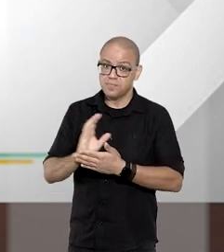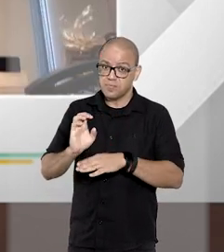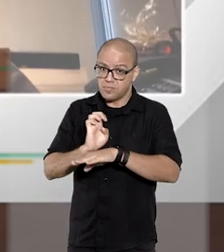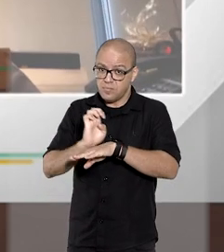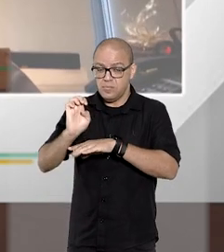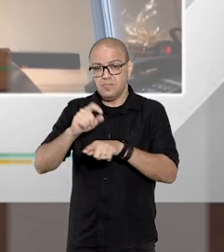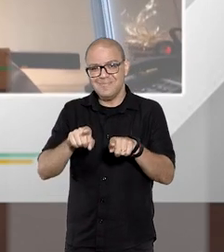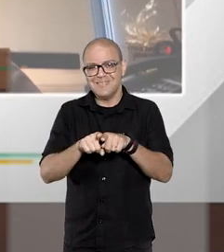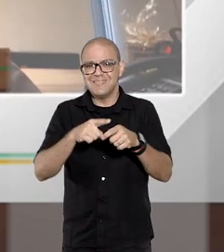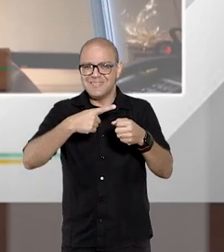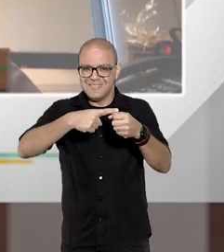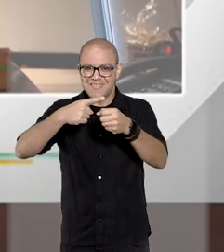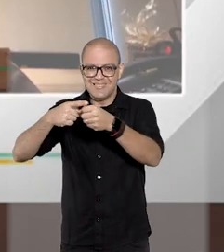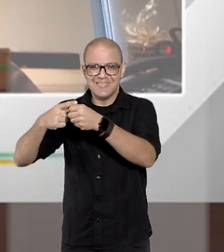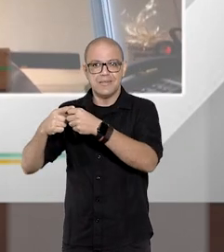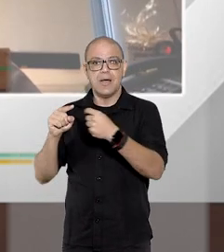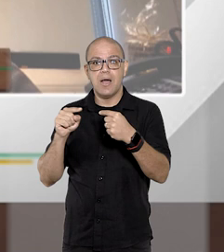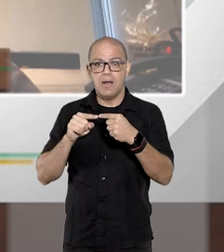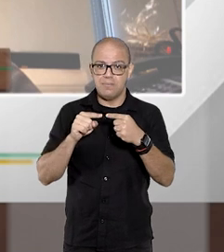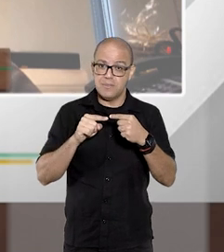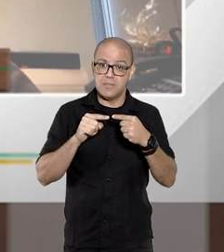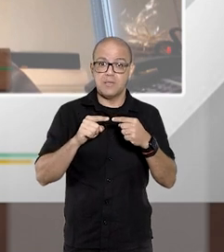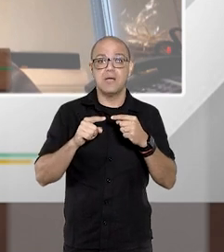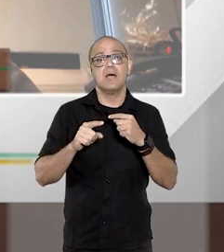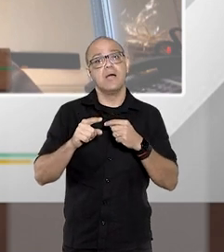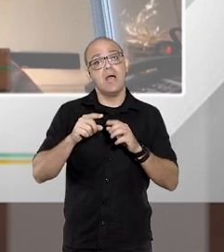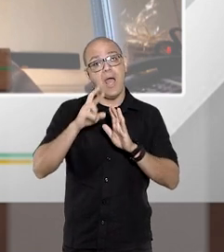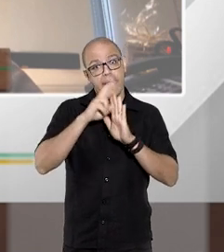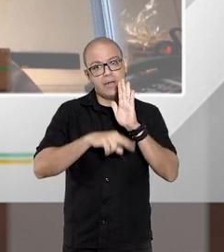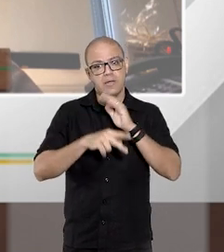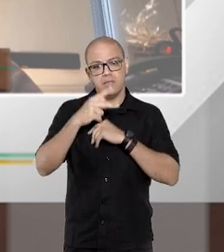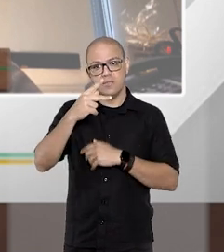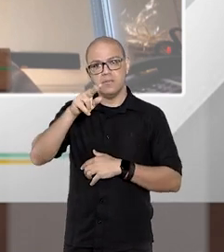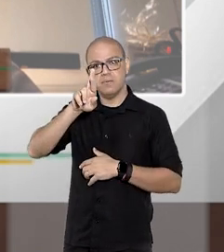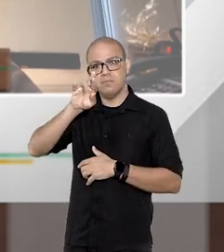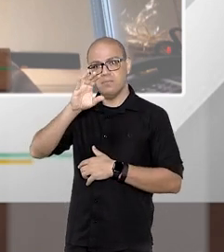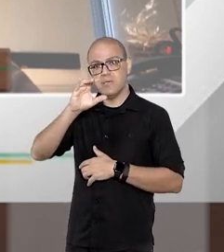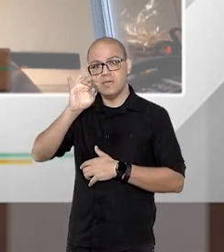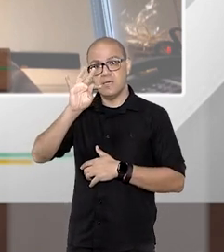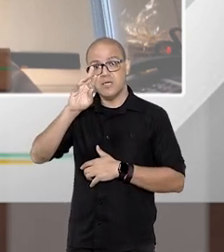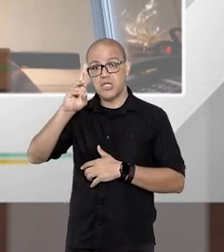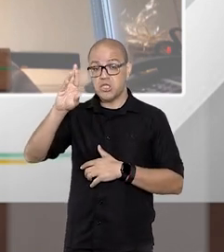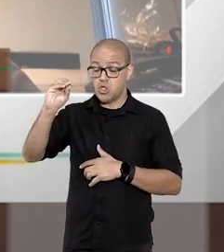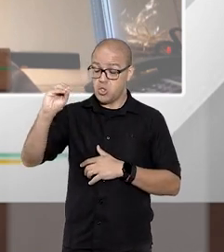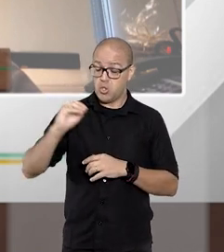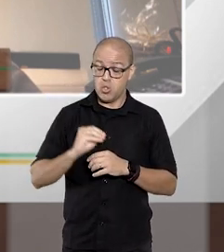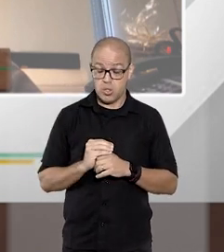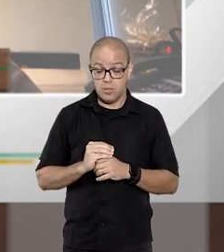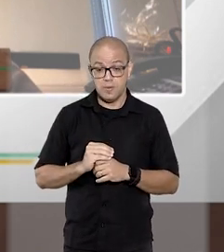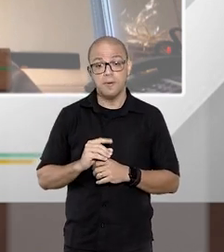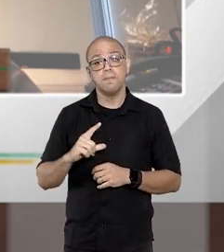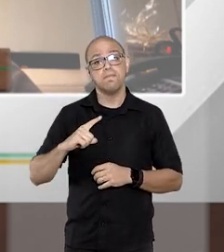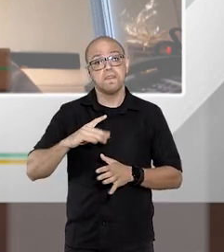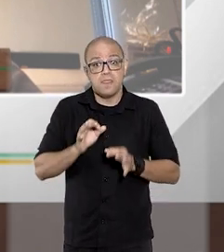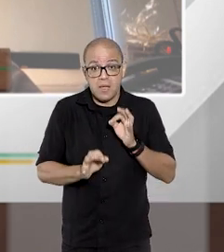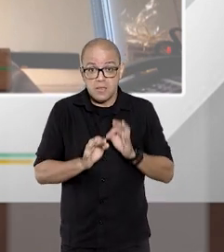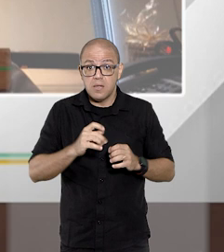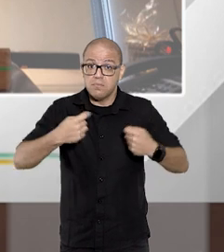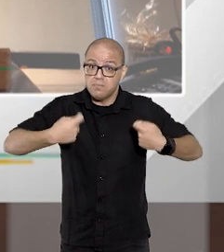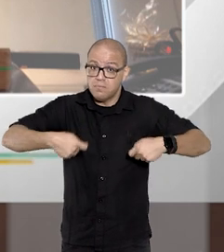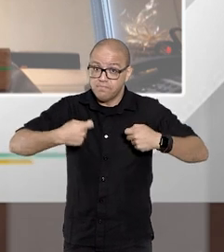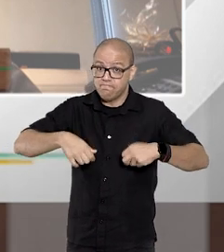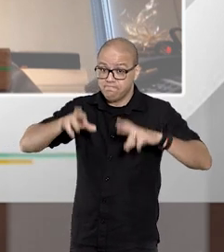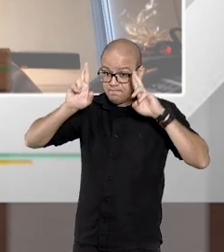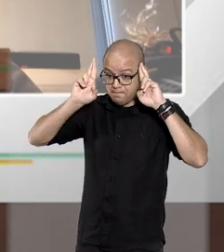municípios eles já entram na regra do precatório então se eventualmente julgado o que tem que se